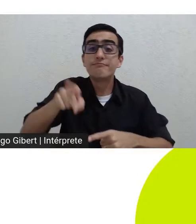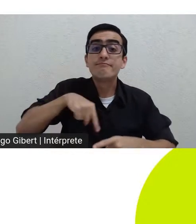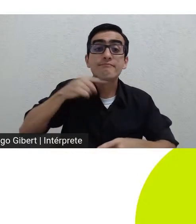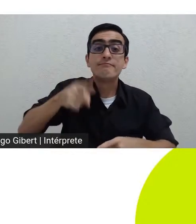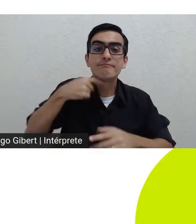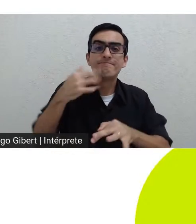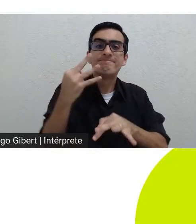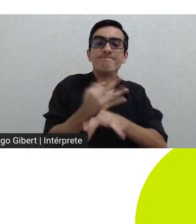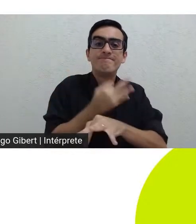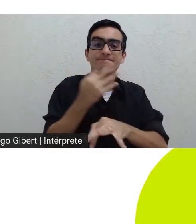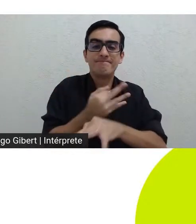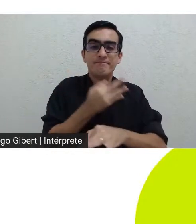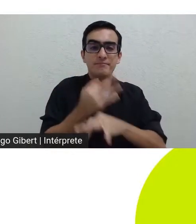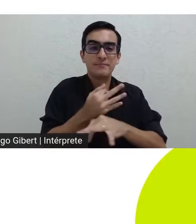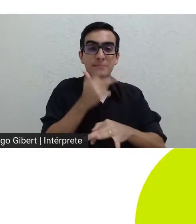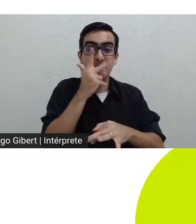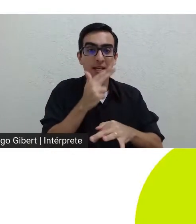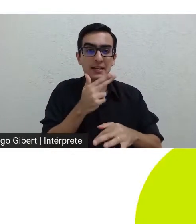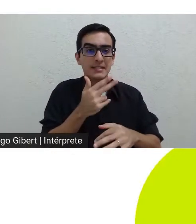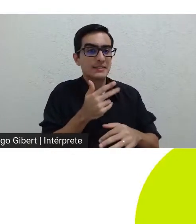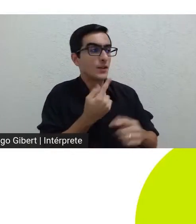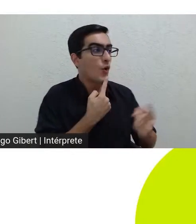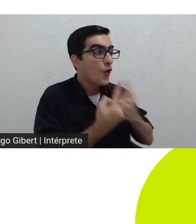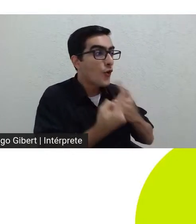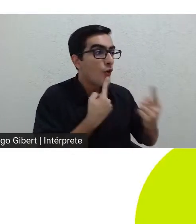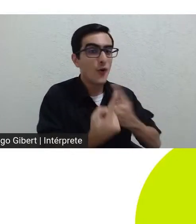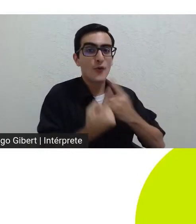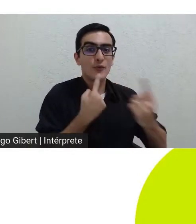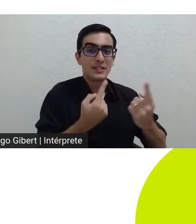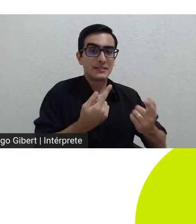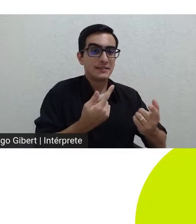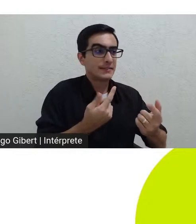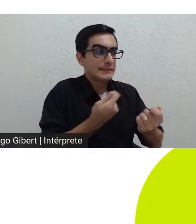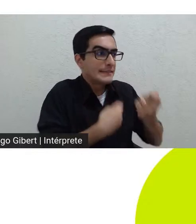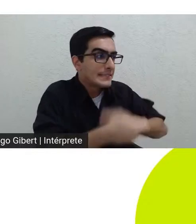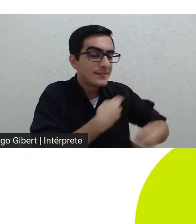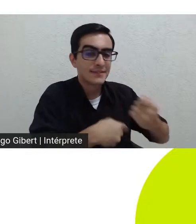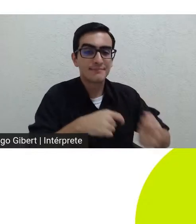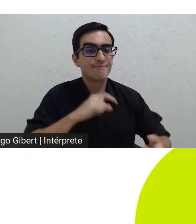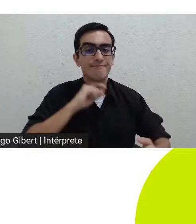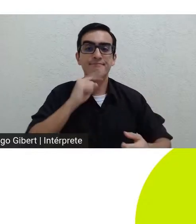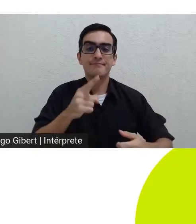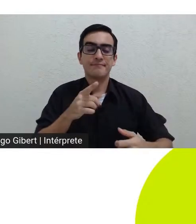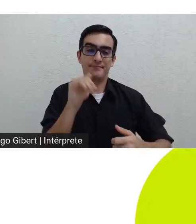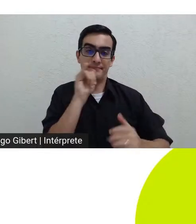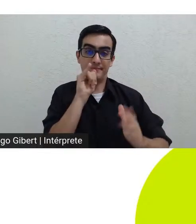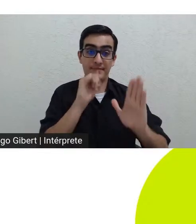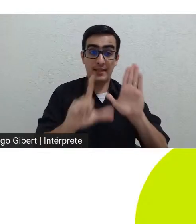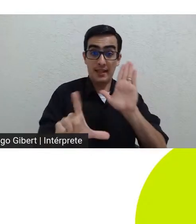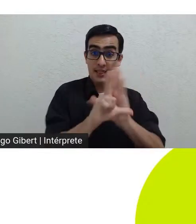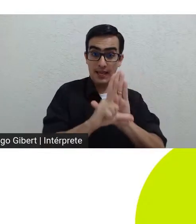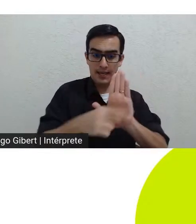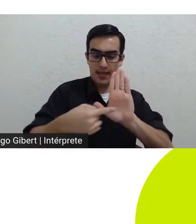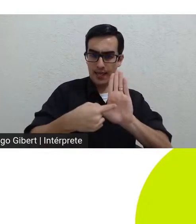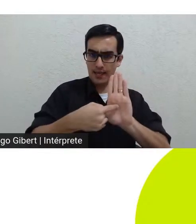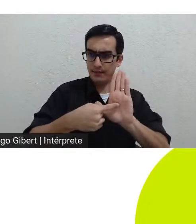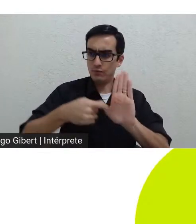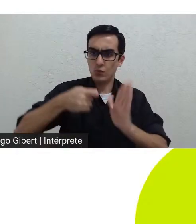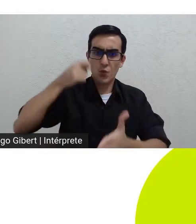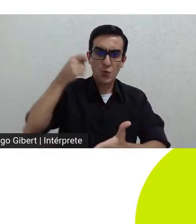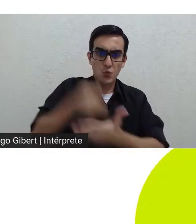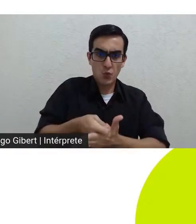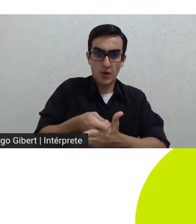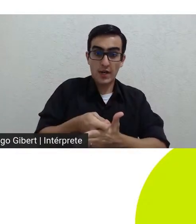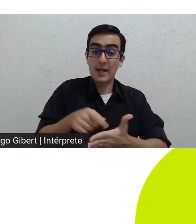negociar é como se diante de uma lei experimentada como imperativo categórico o